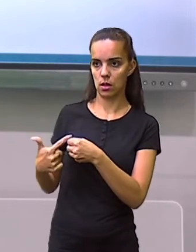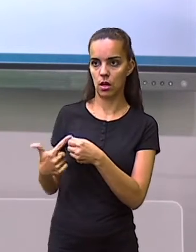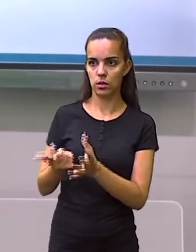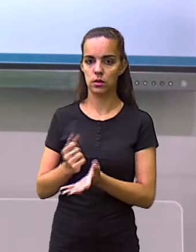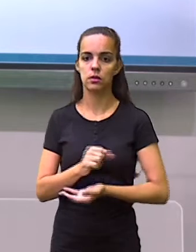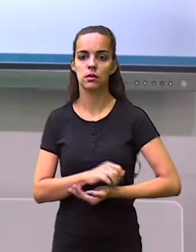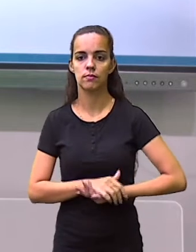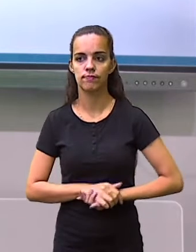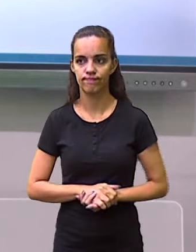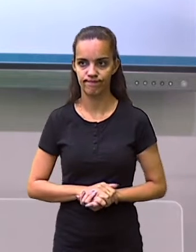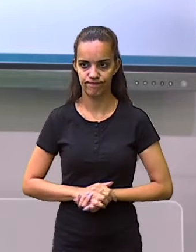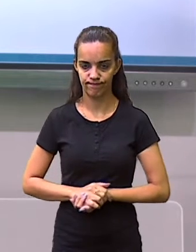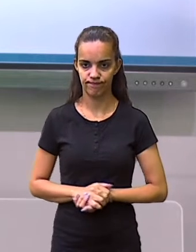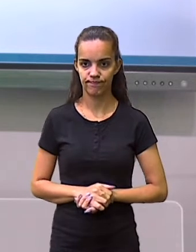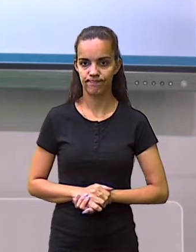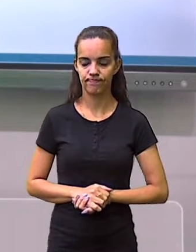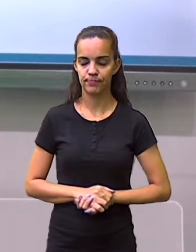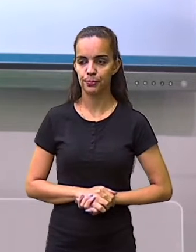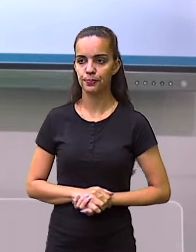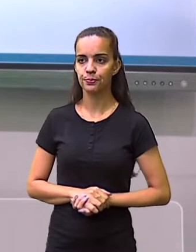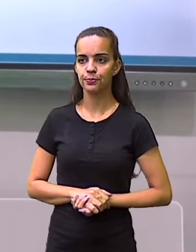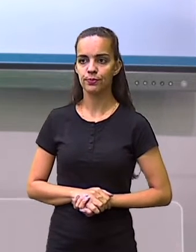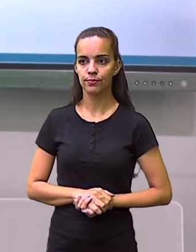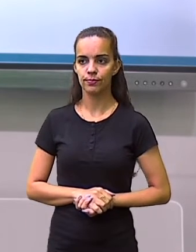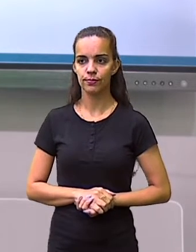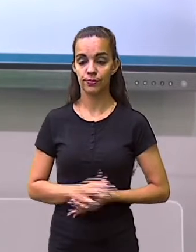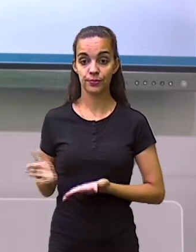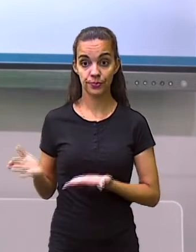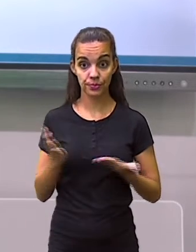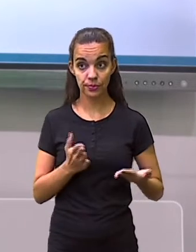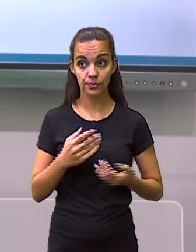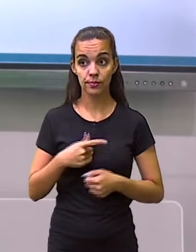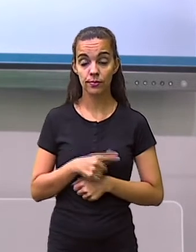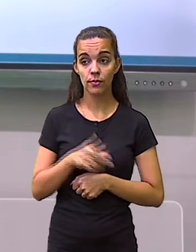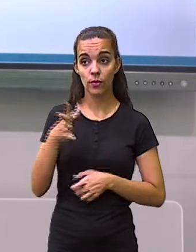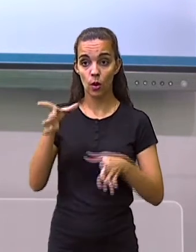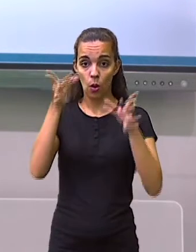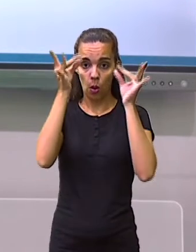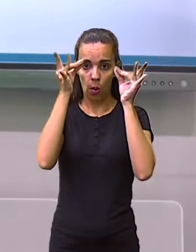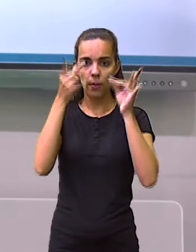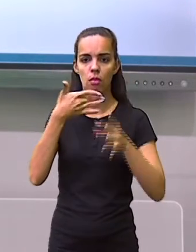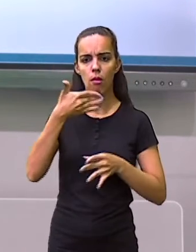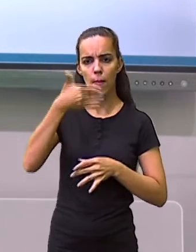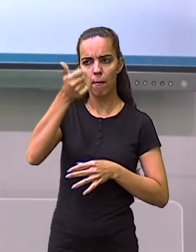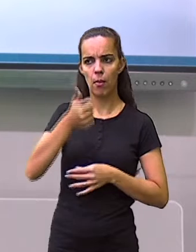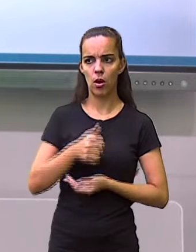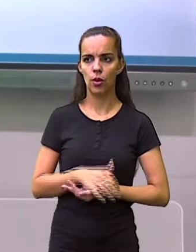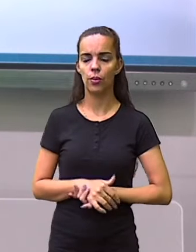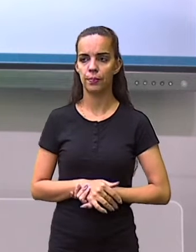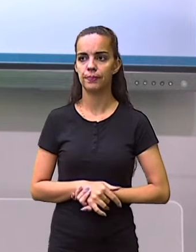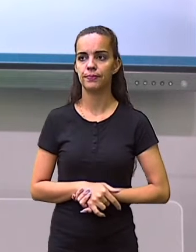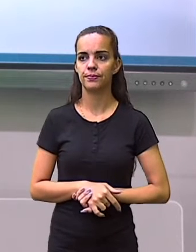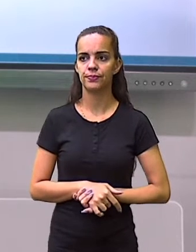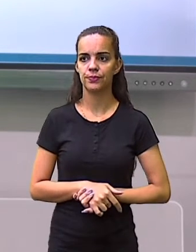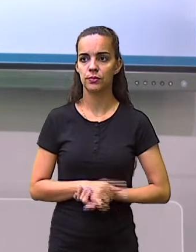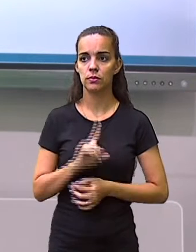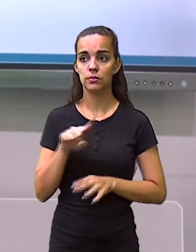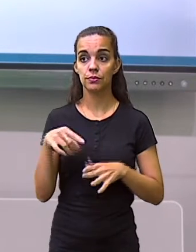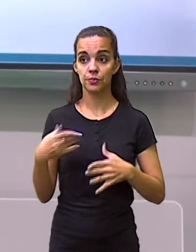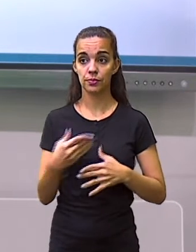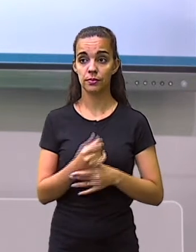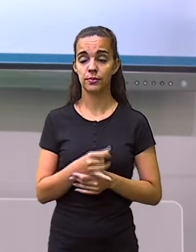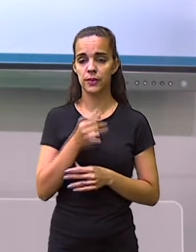mesma região. Vamos agora compreender outra variável, em relação